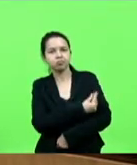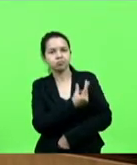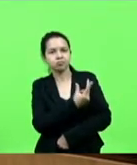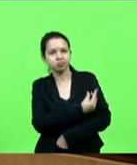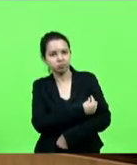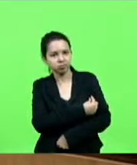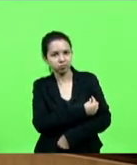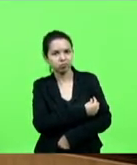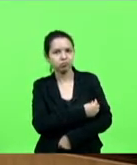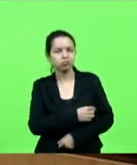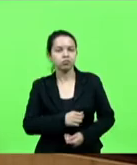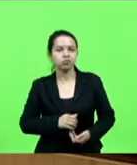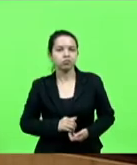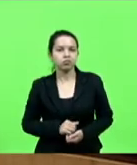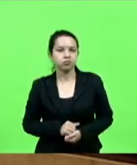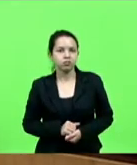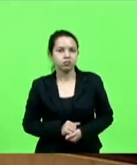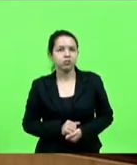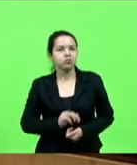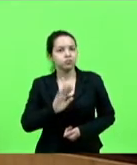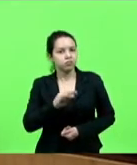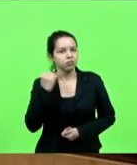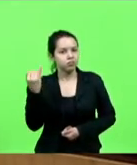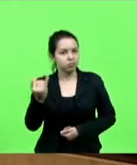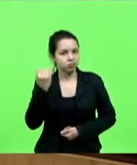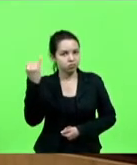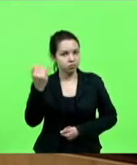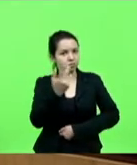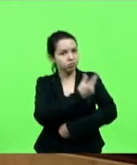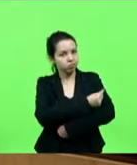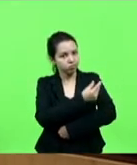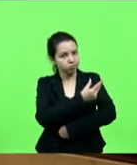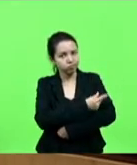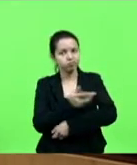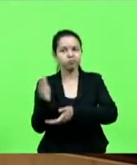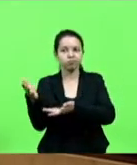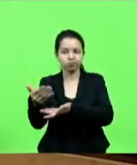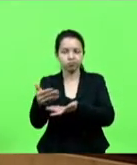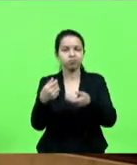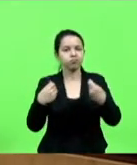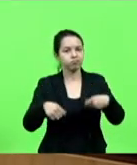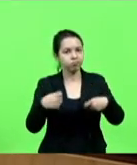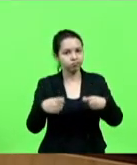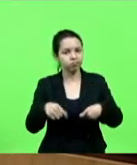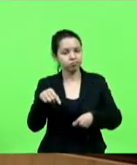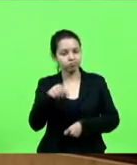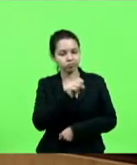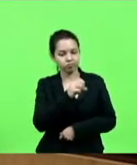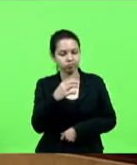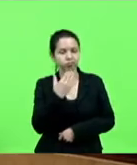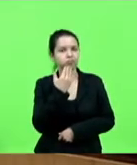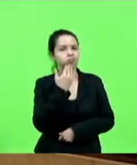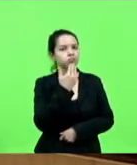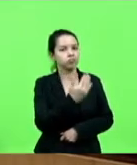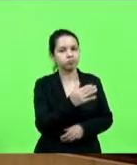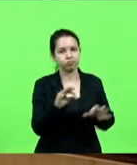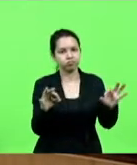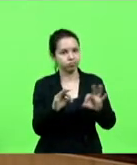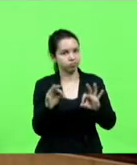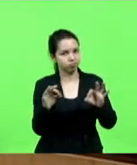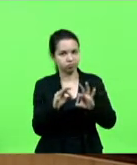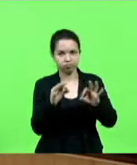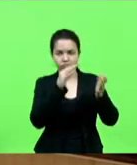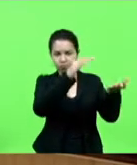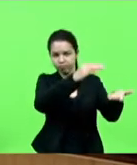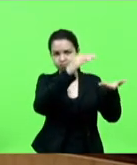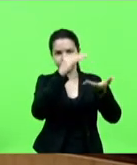importante que seja buscado esses imunizantes e lembrando que Santa Catarina não fez esse pedido na questão de importação